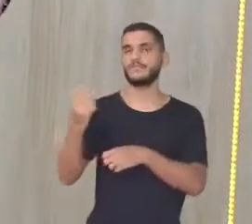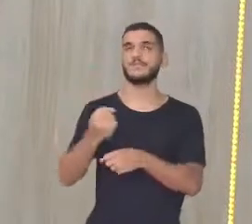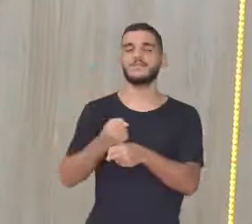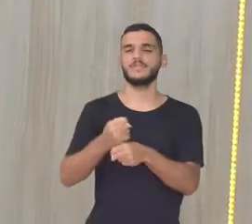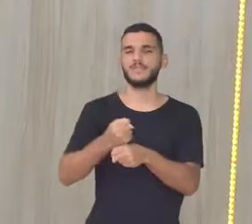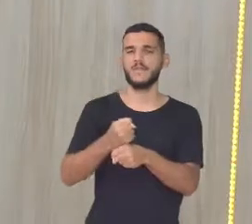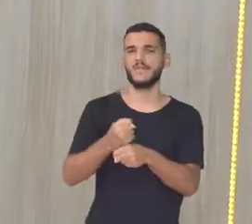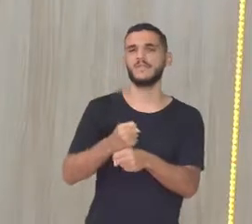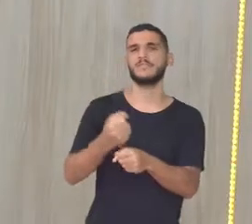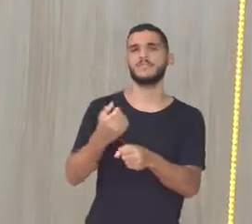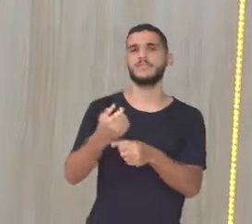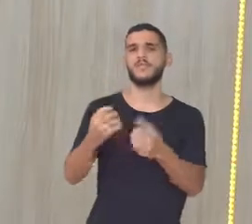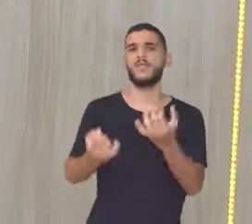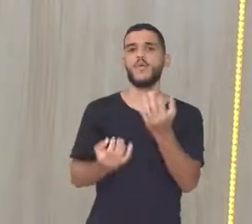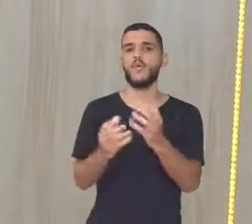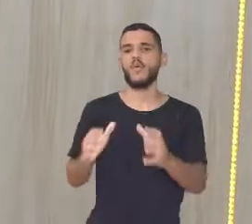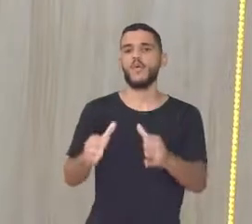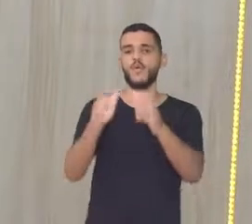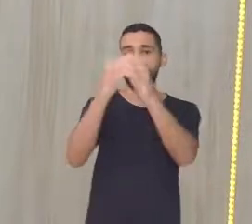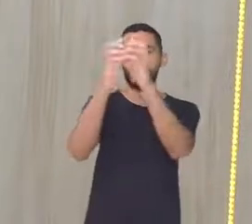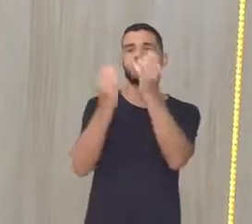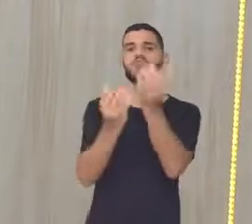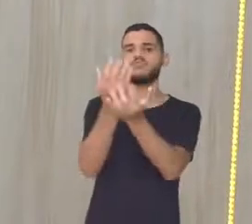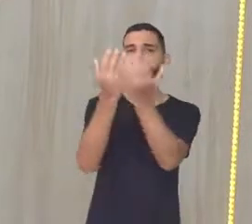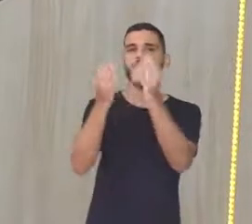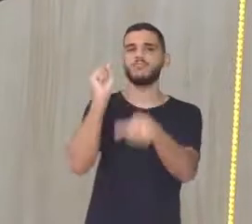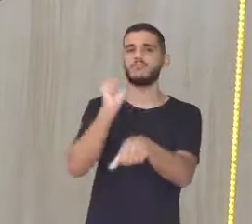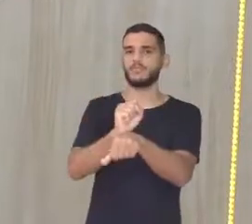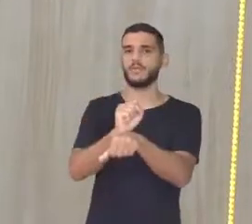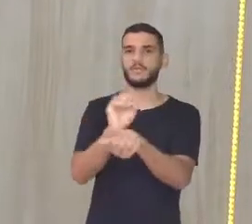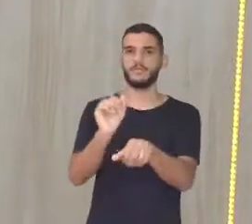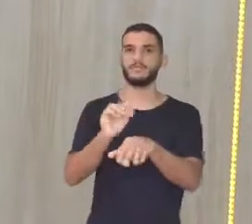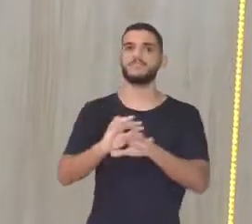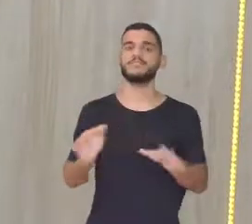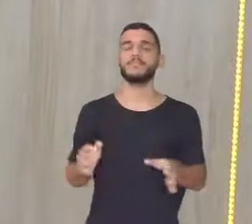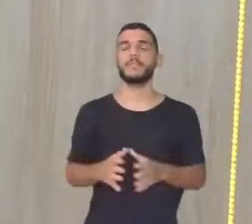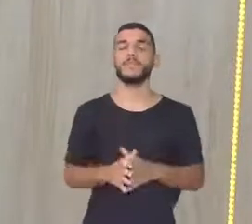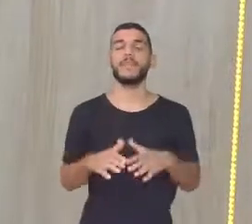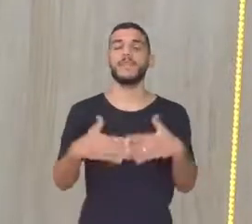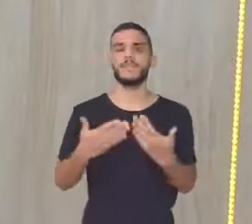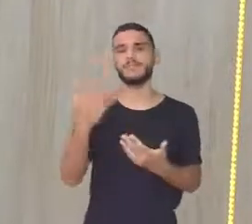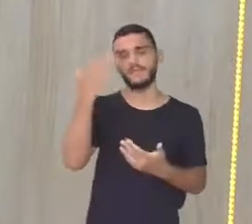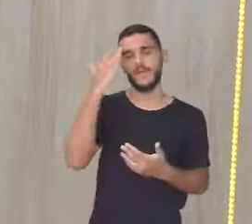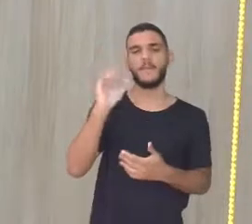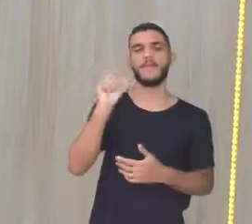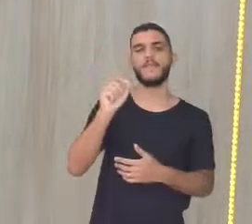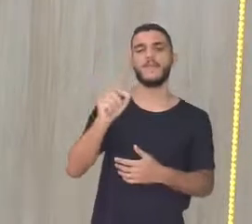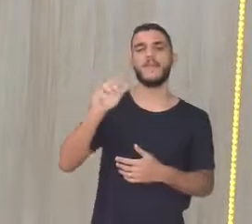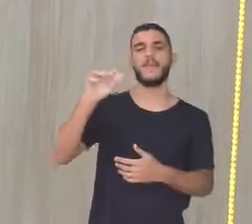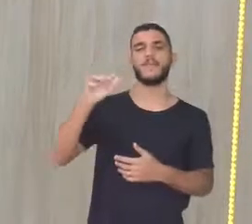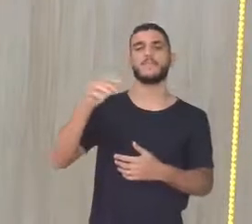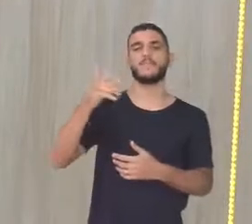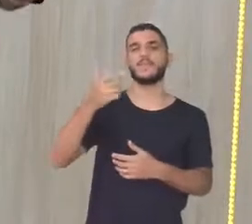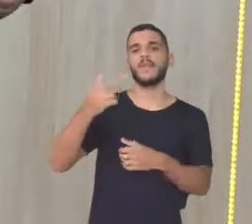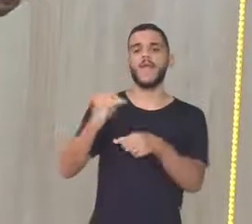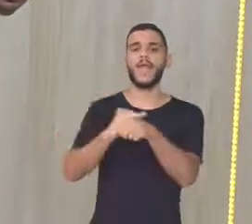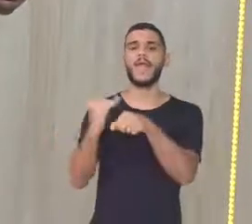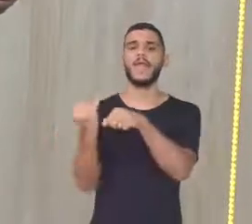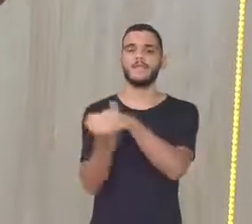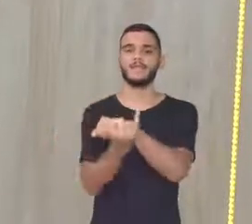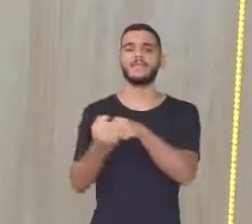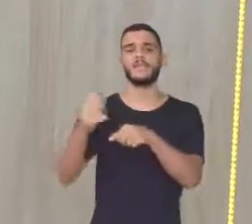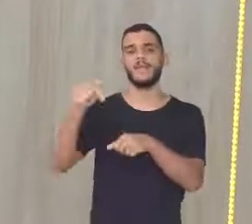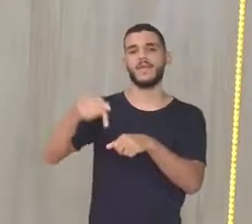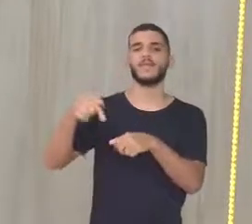de Noronha Há uma ilha vulcânica Com poucas áreas Pouca ou nenhuma área Verde para agricultura, né